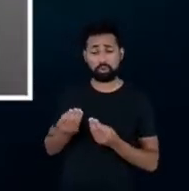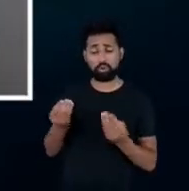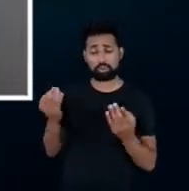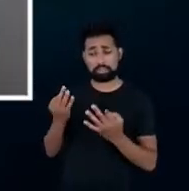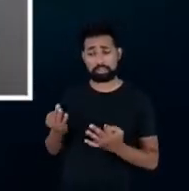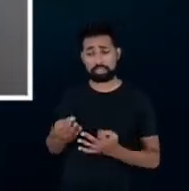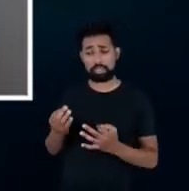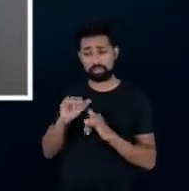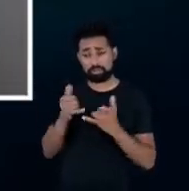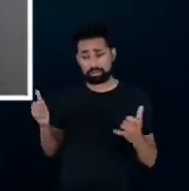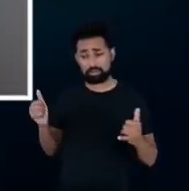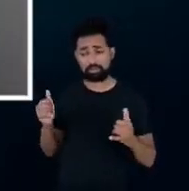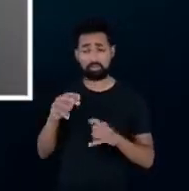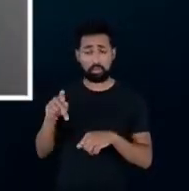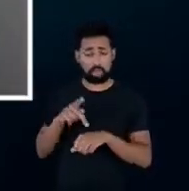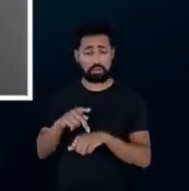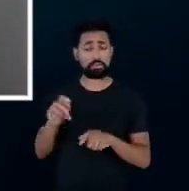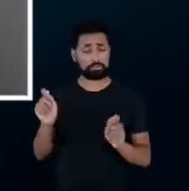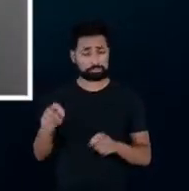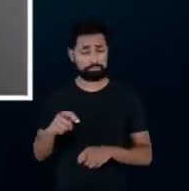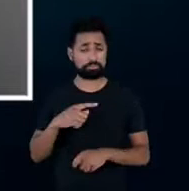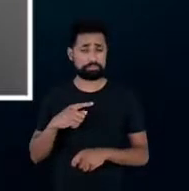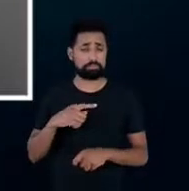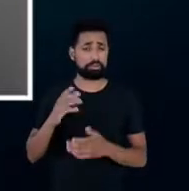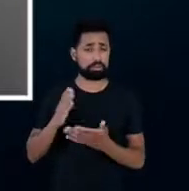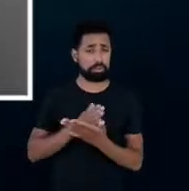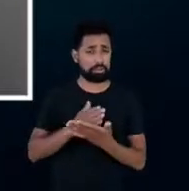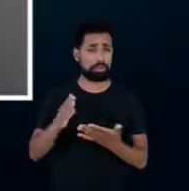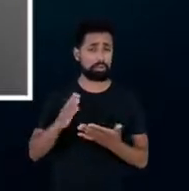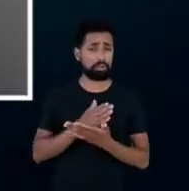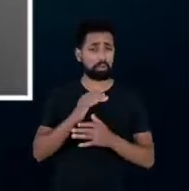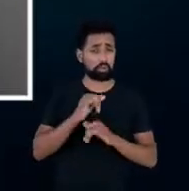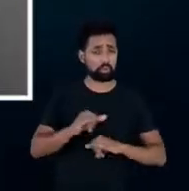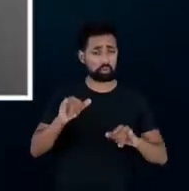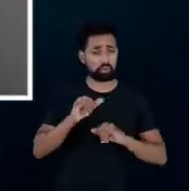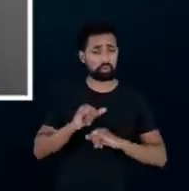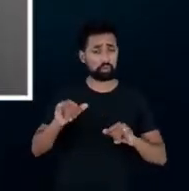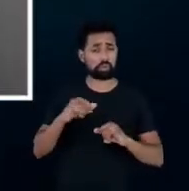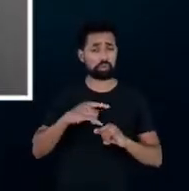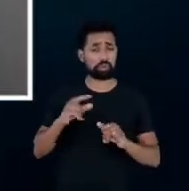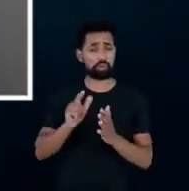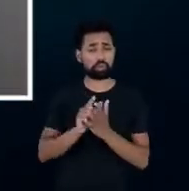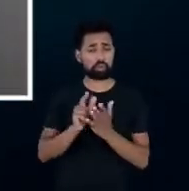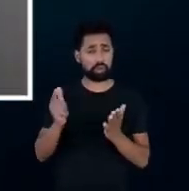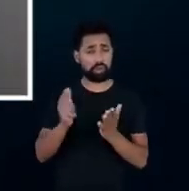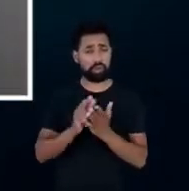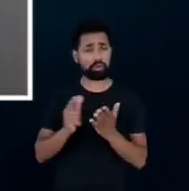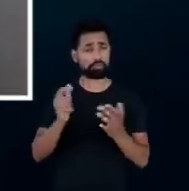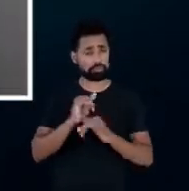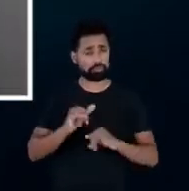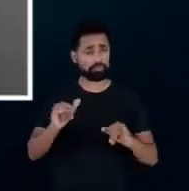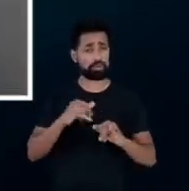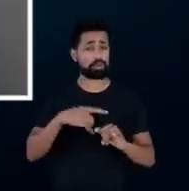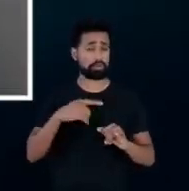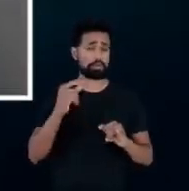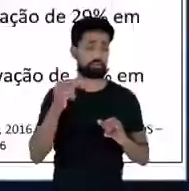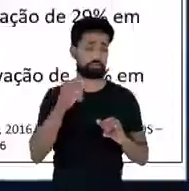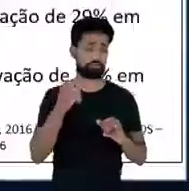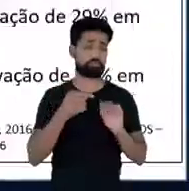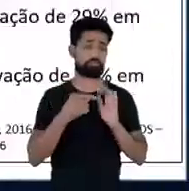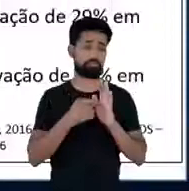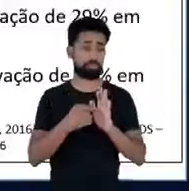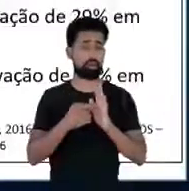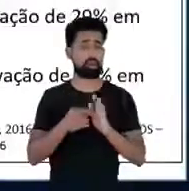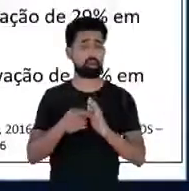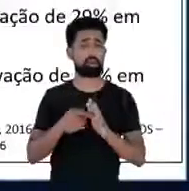nosso país algumas notícias aqui que eu colo aqui nesse slide ele traz notícias de 19